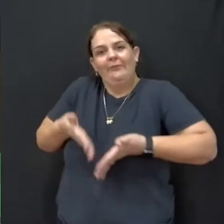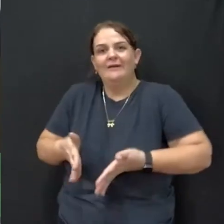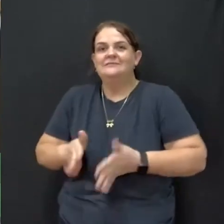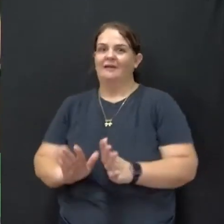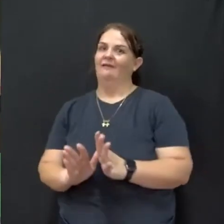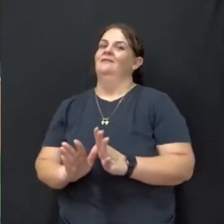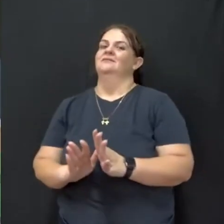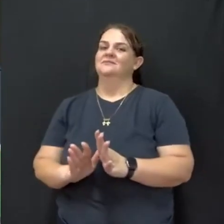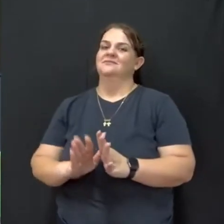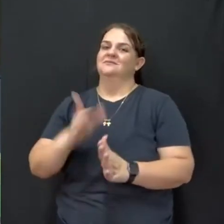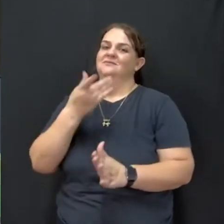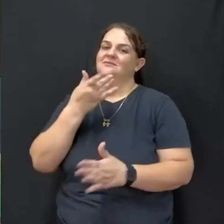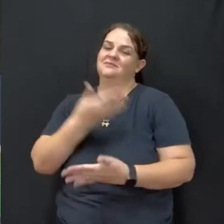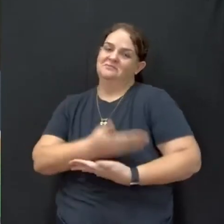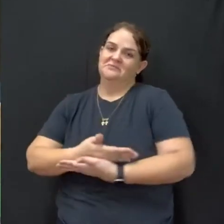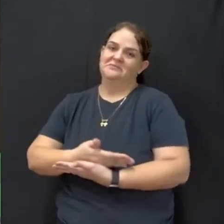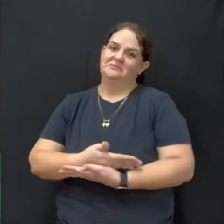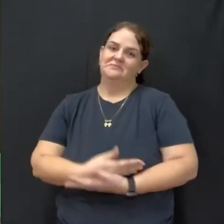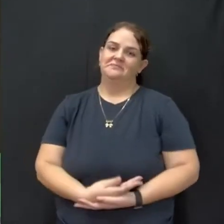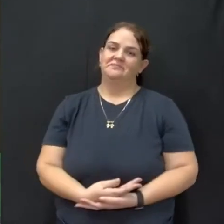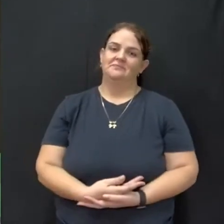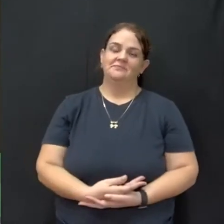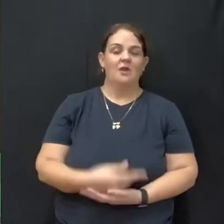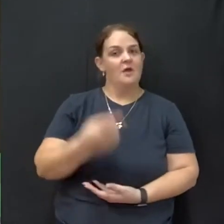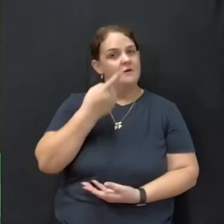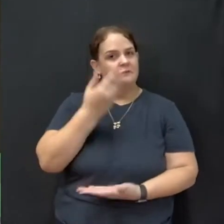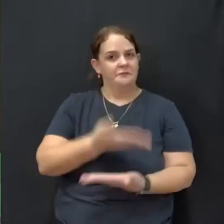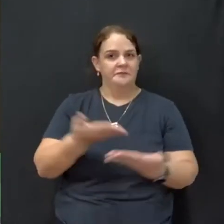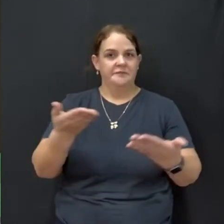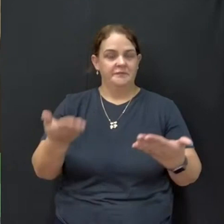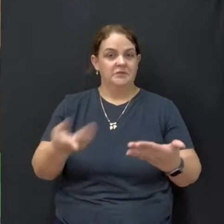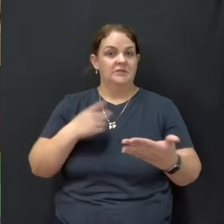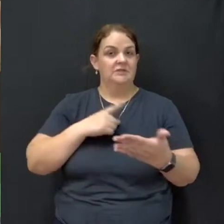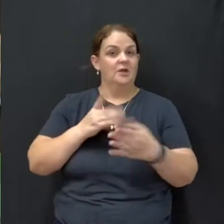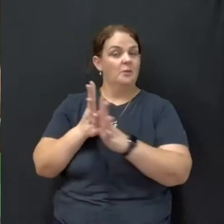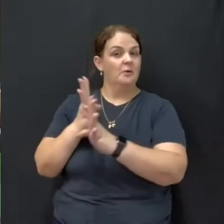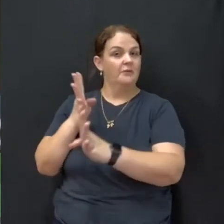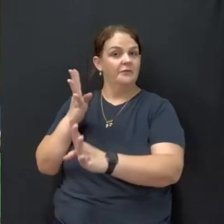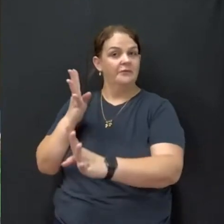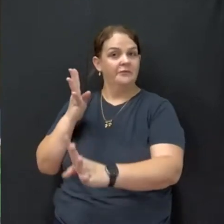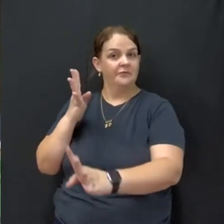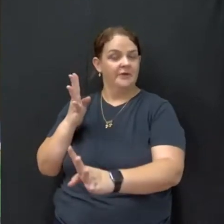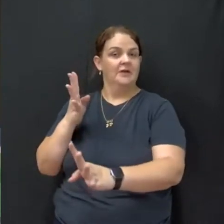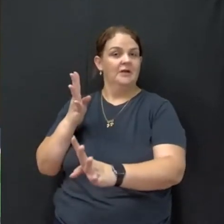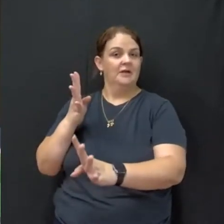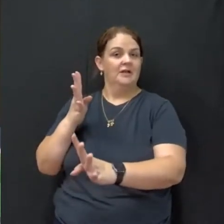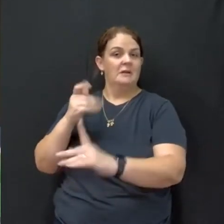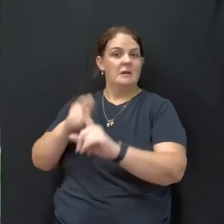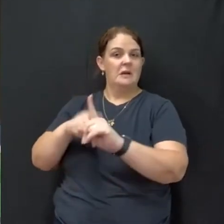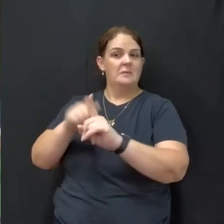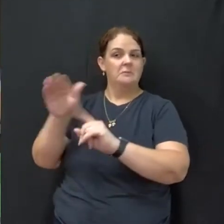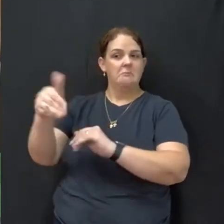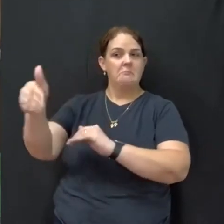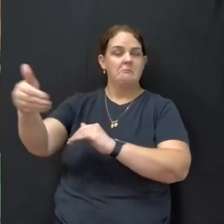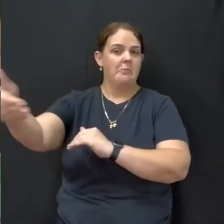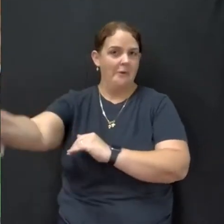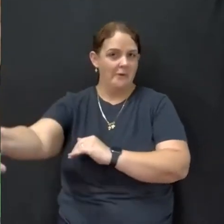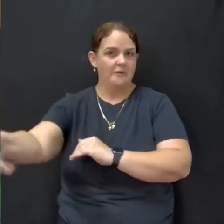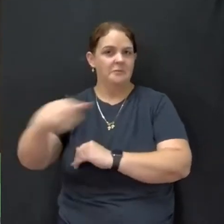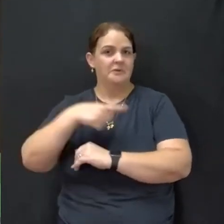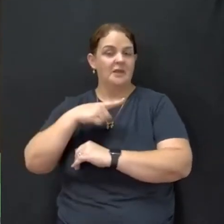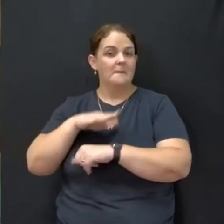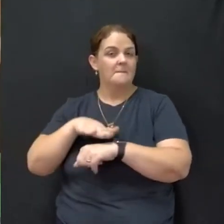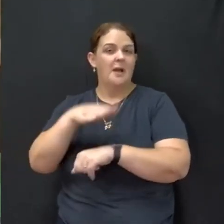renovando. Então vejo os senhores que tem em uma fila agora mais, nos próximos meses, tem mais